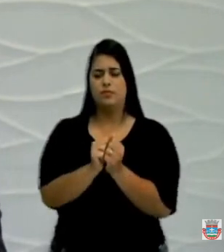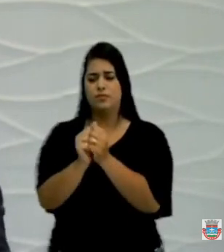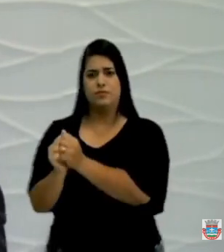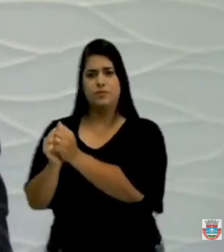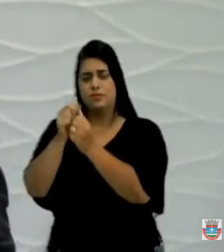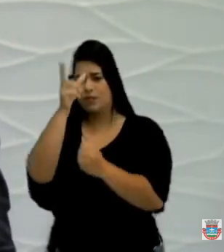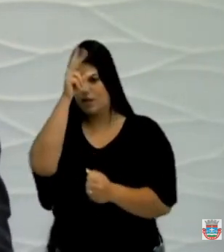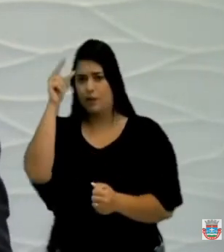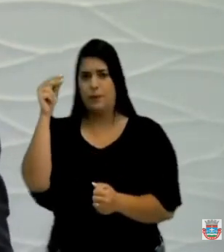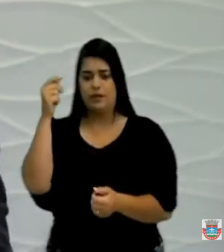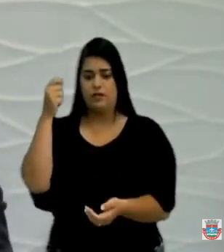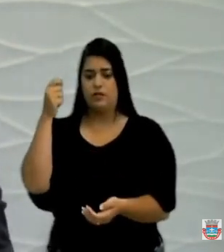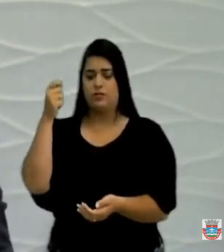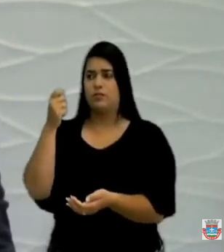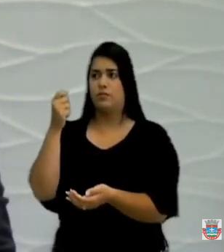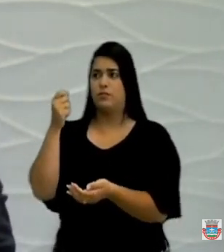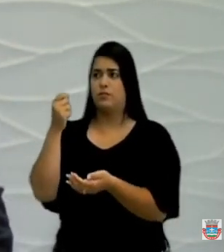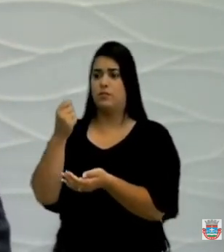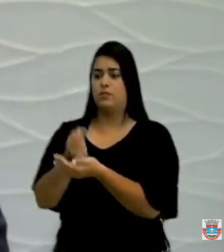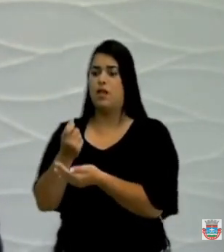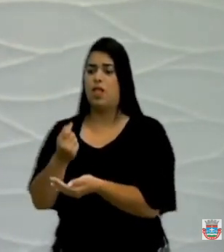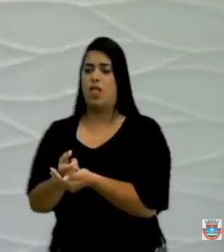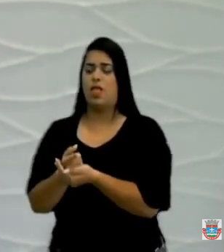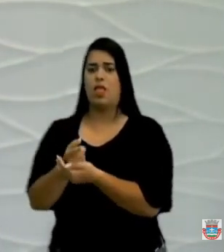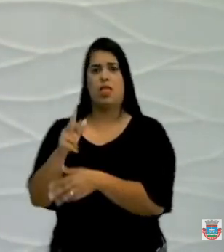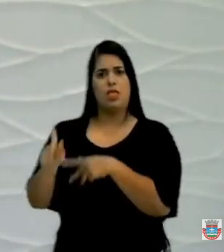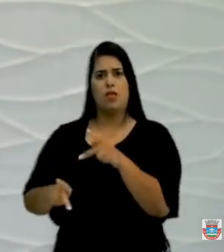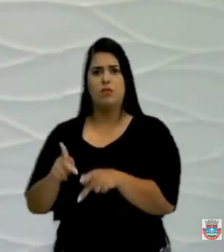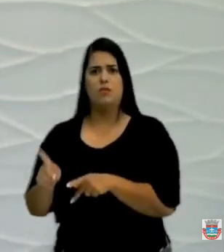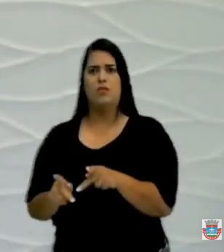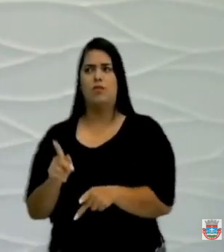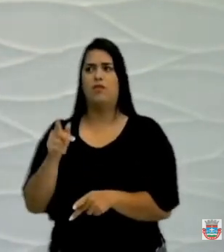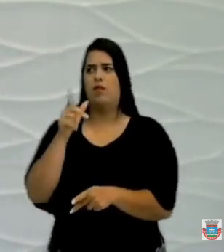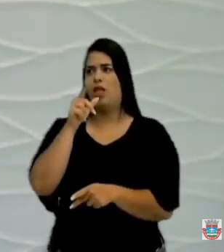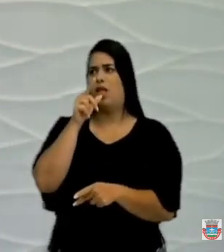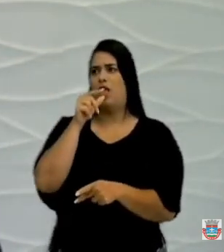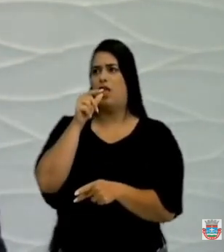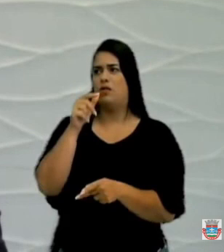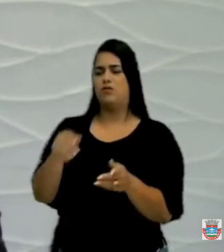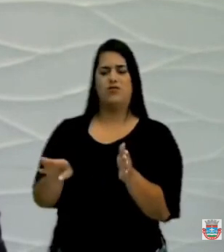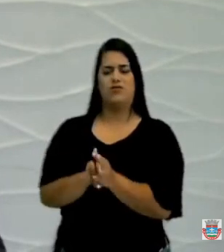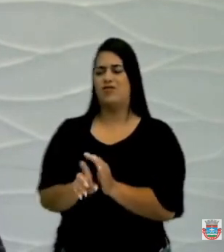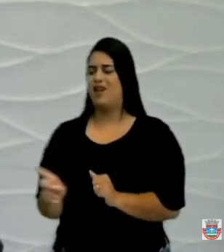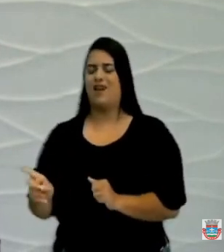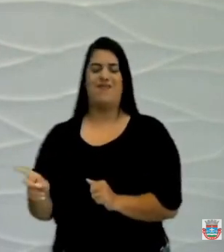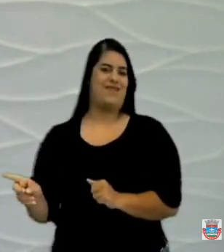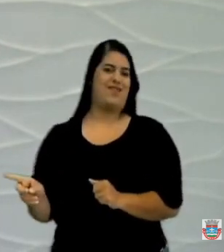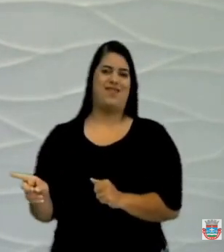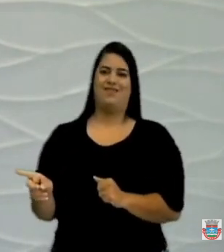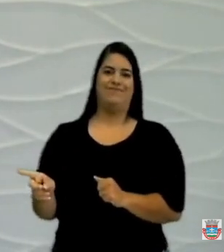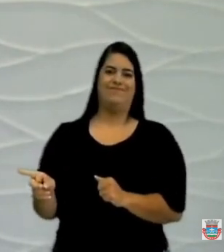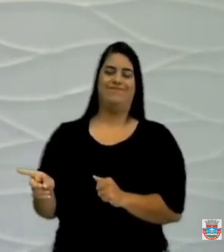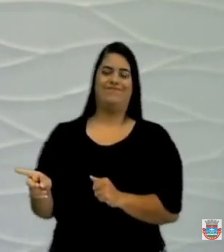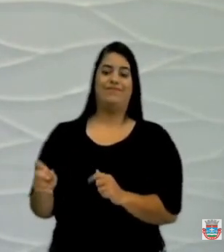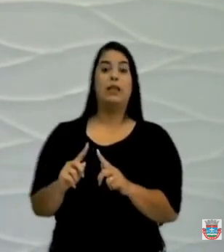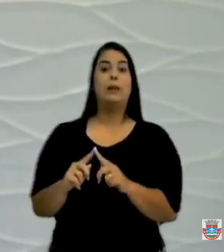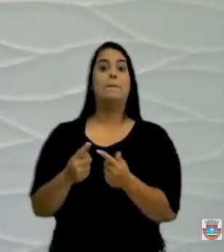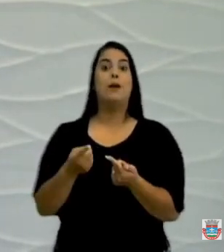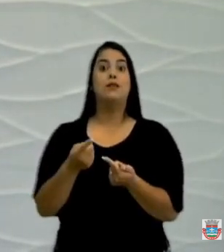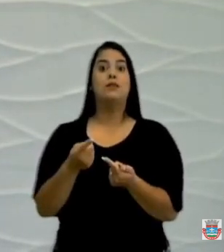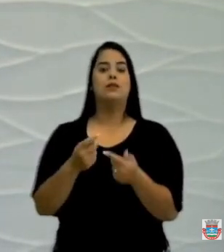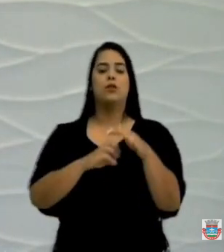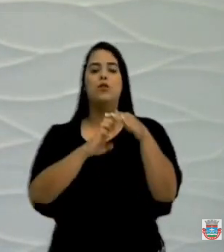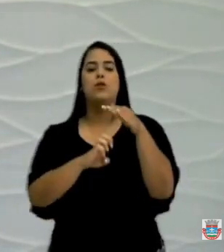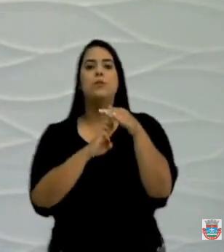e ainda cobrando do povo, a água não chegava lá não? A água não chegava lá não? Graças ao empresário Zé